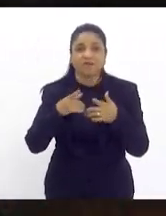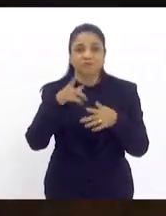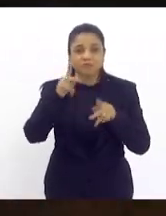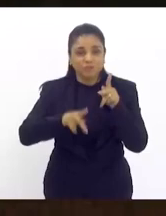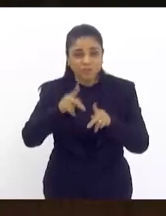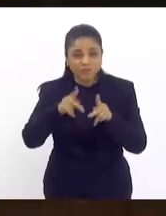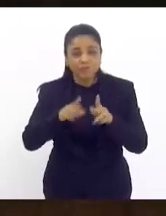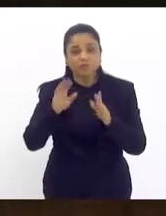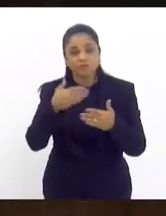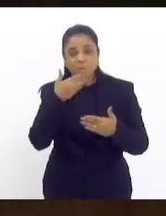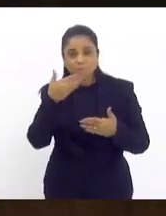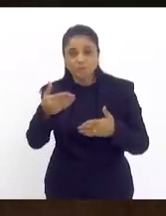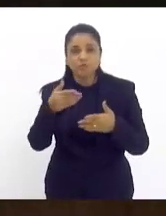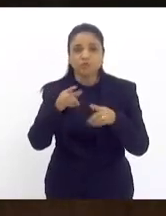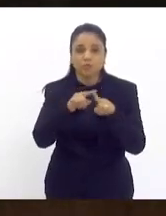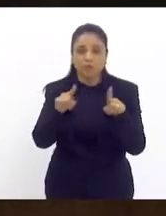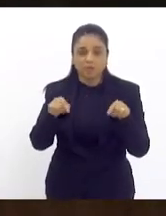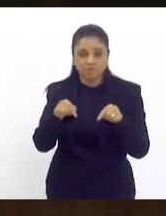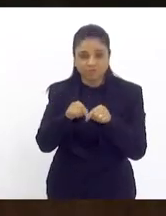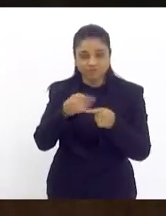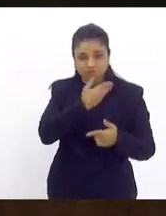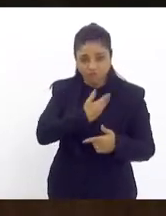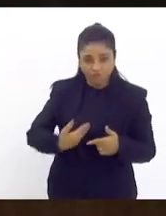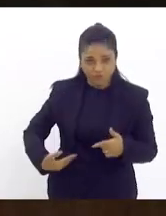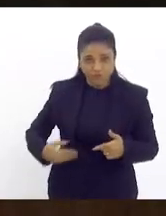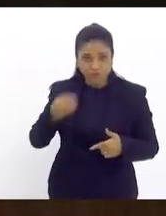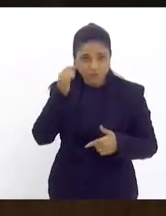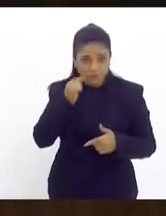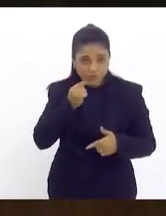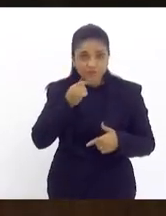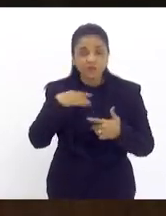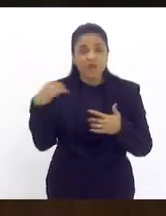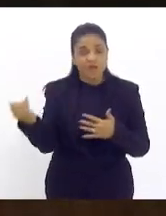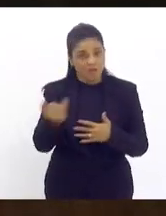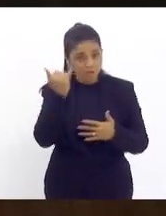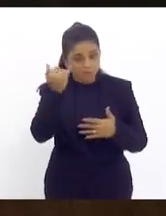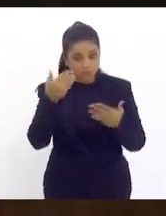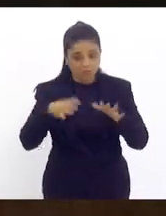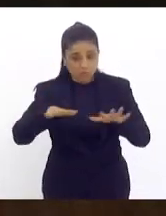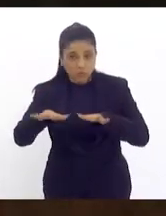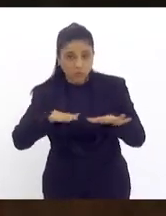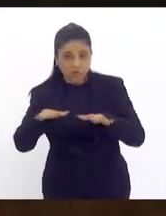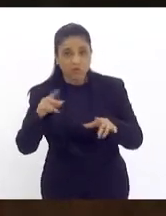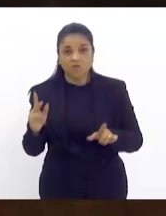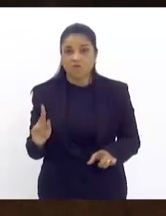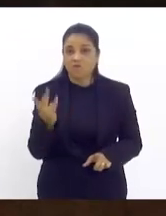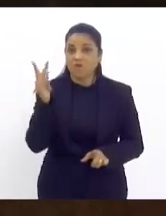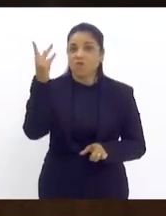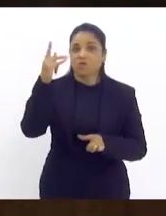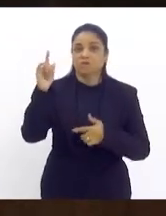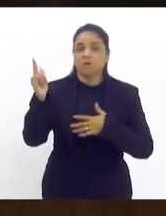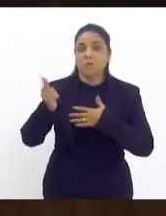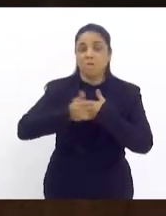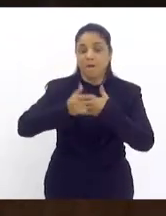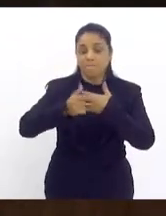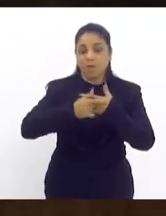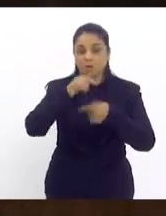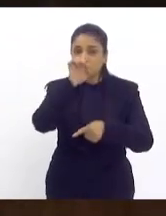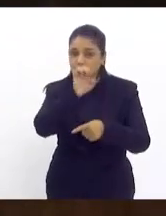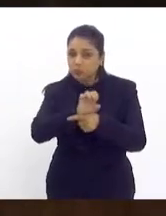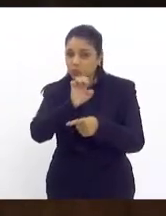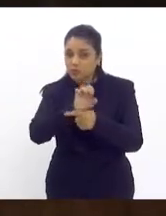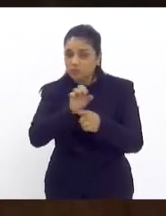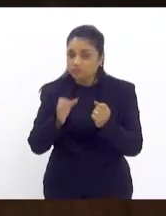governador e acho que é muito importante nesse movimento aqui de valorizar o papel do Estado na